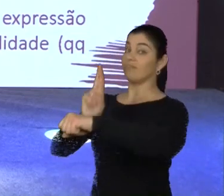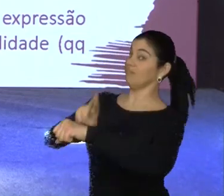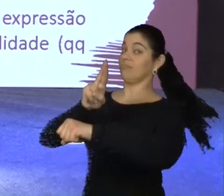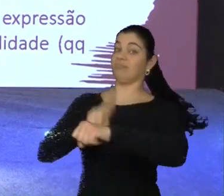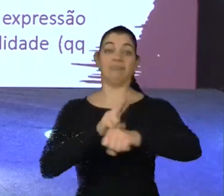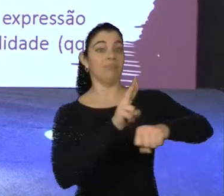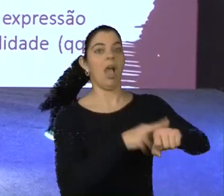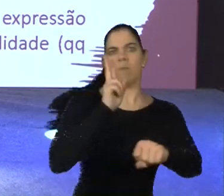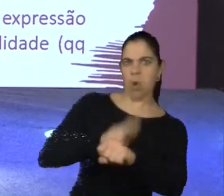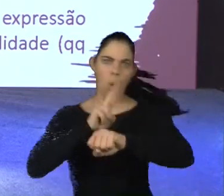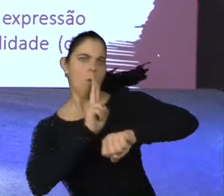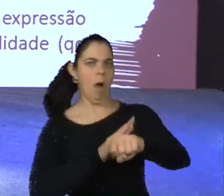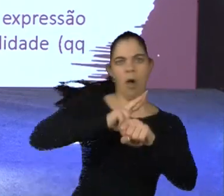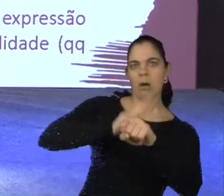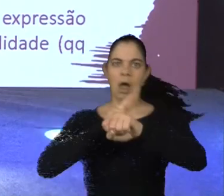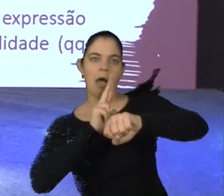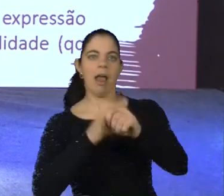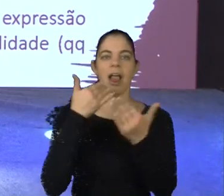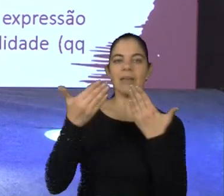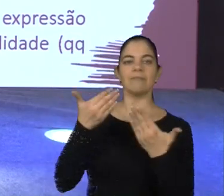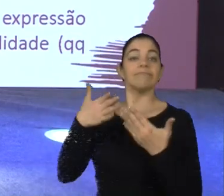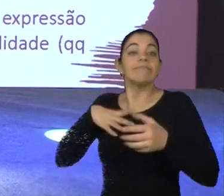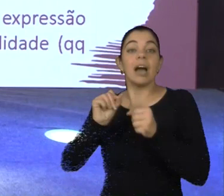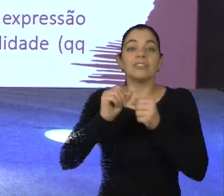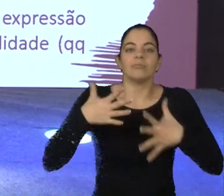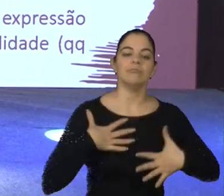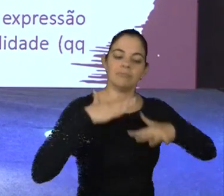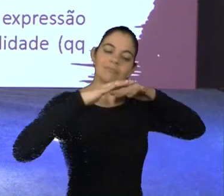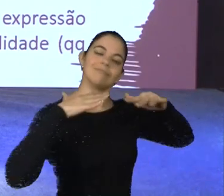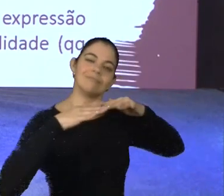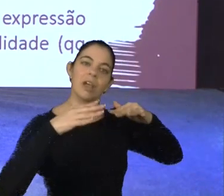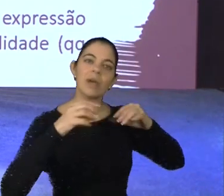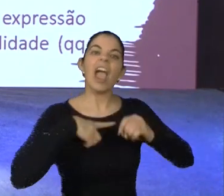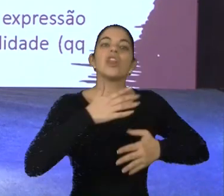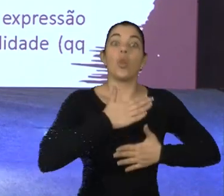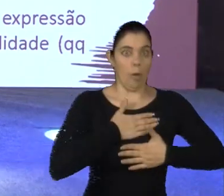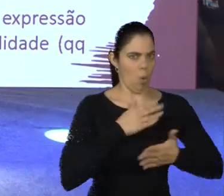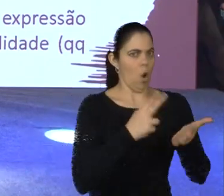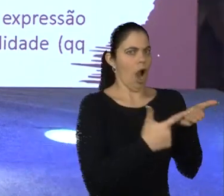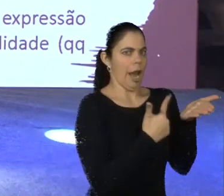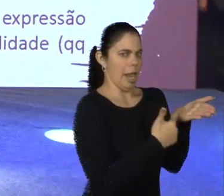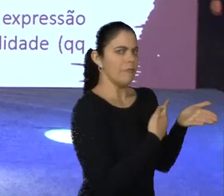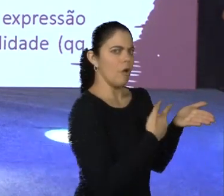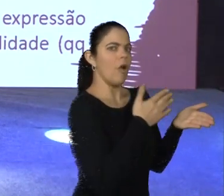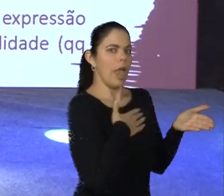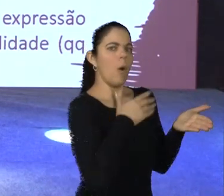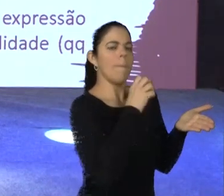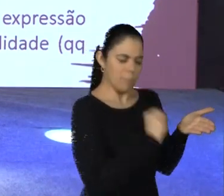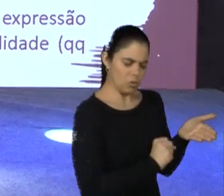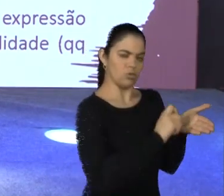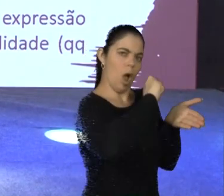diferente daquela que foi escrita. E tem aquela escrita da minha genética no meu livro? Sim, mas eu posso pular uma